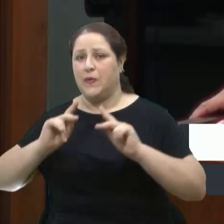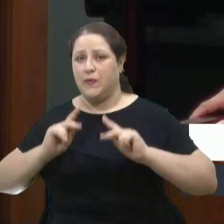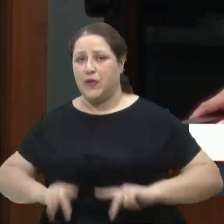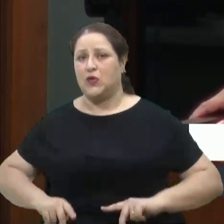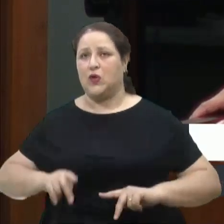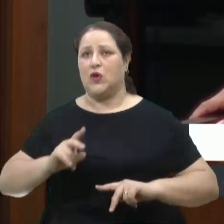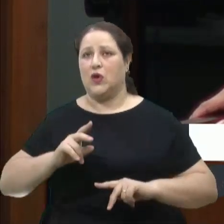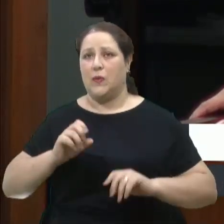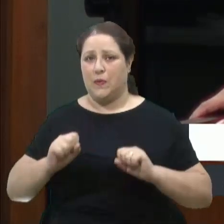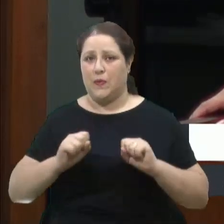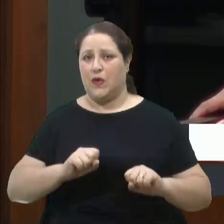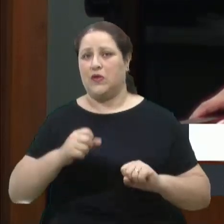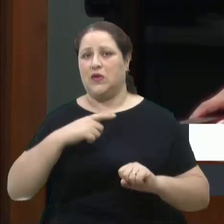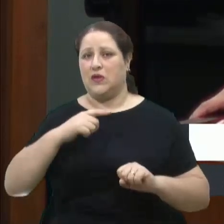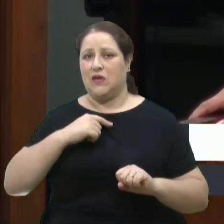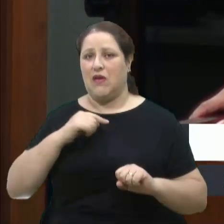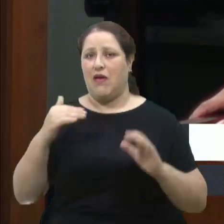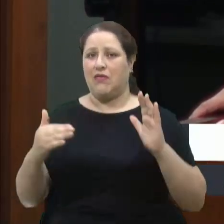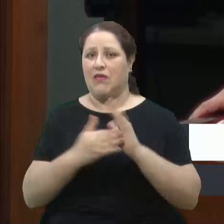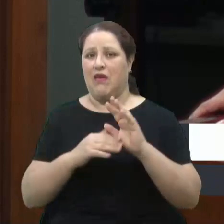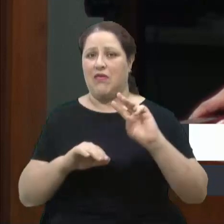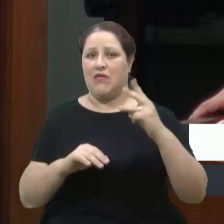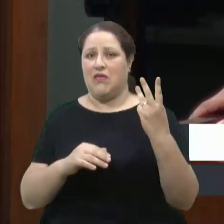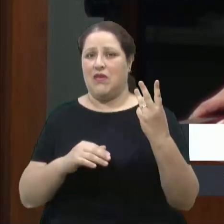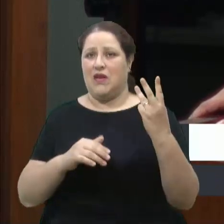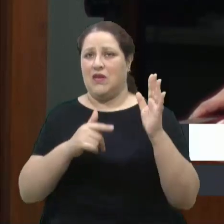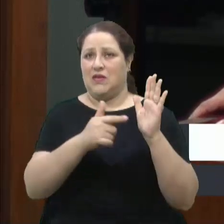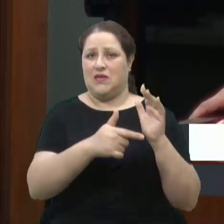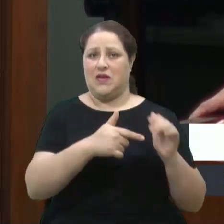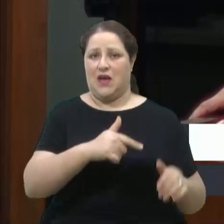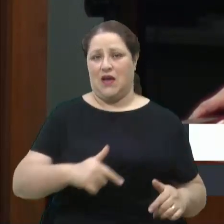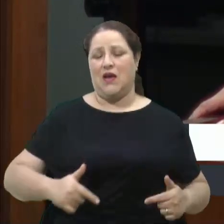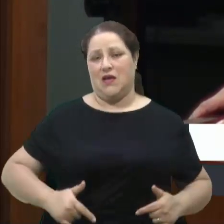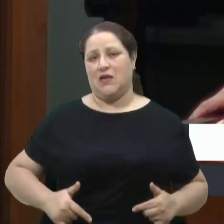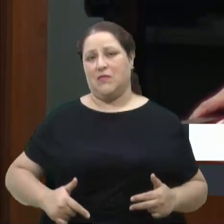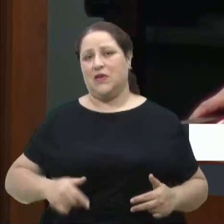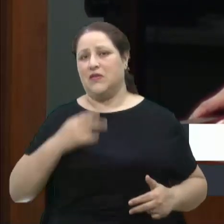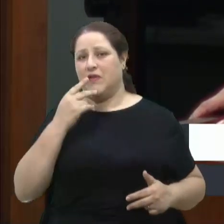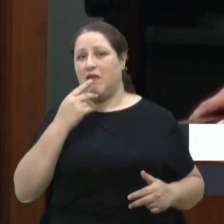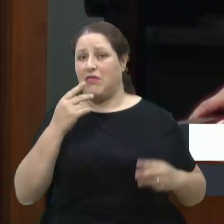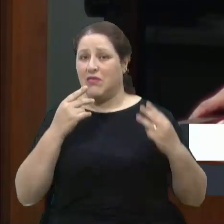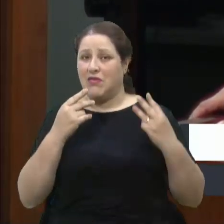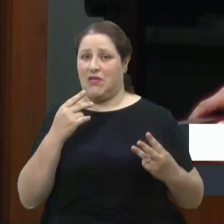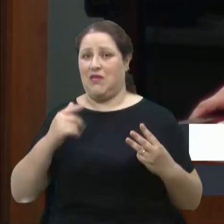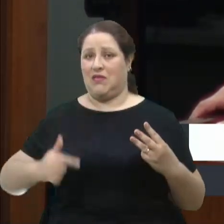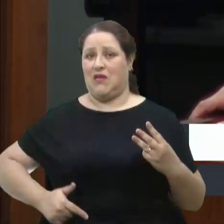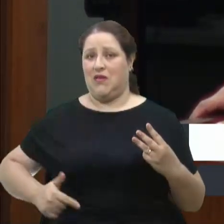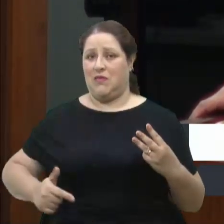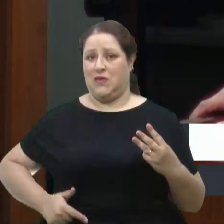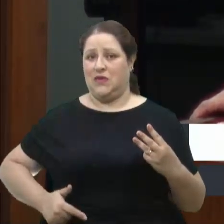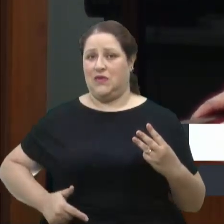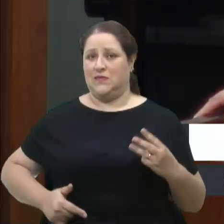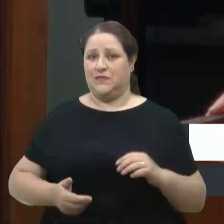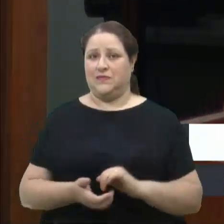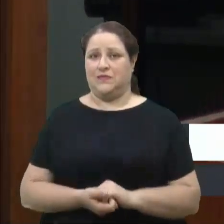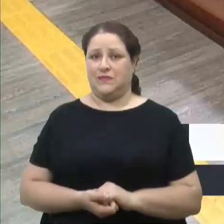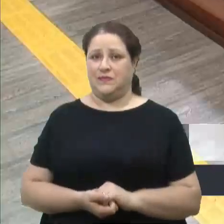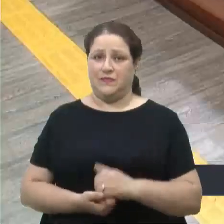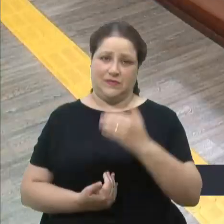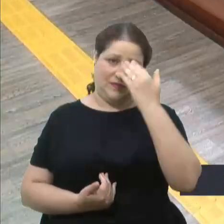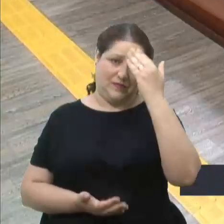possam ter três armas. Três. A gente está falando de três armas de fogo. Muito obrigada. Concluindo.